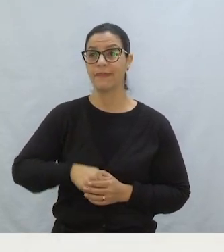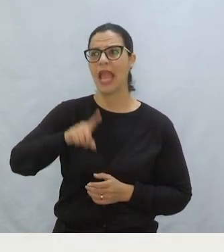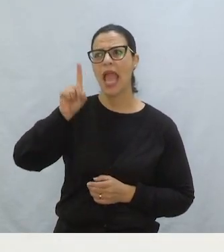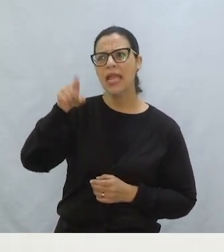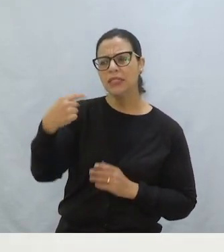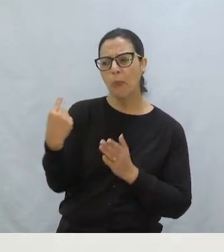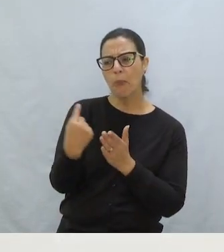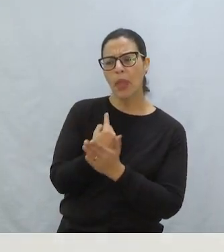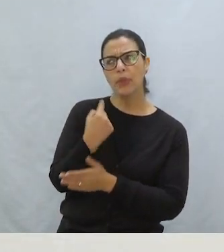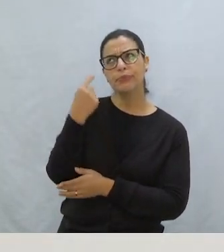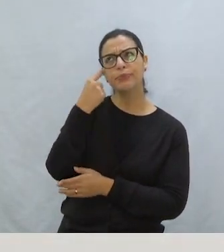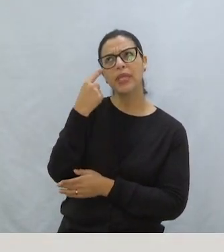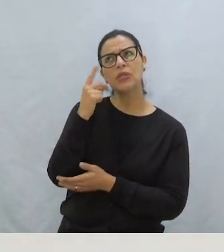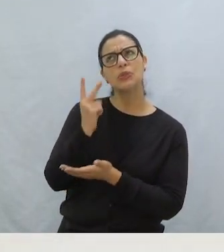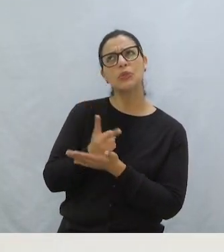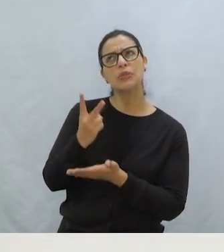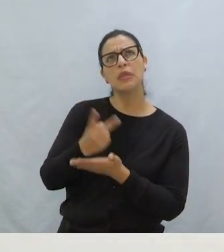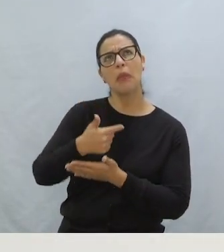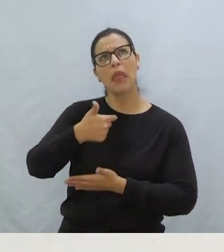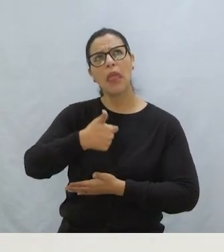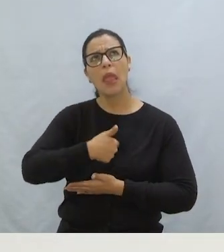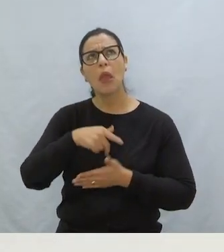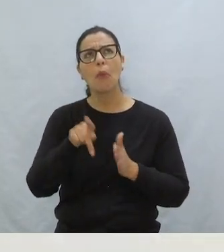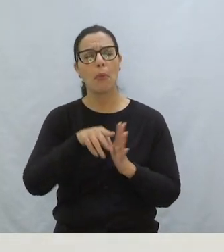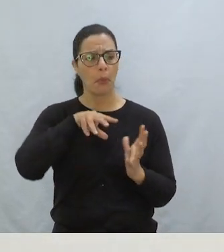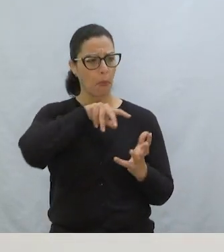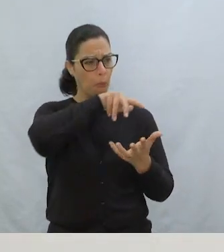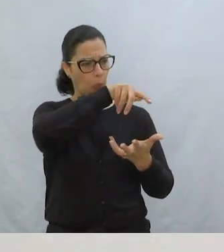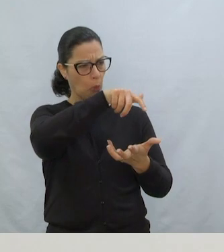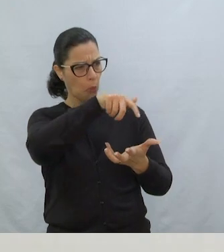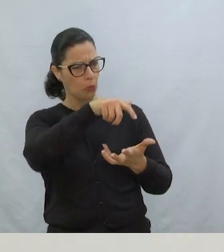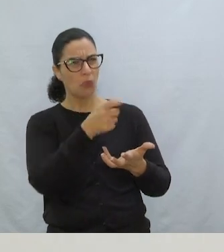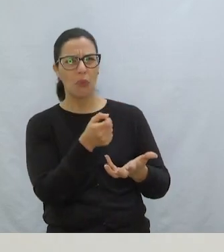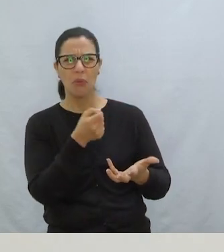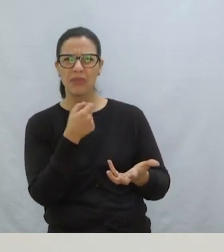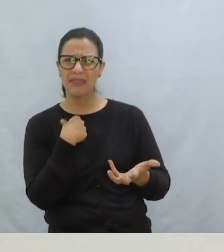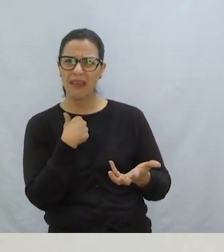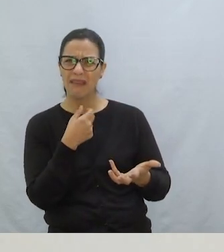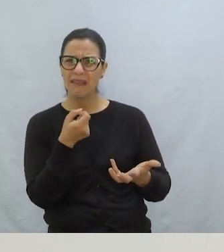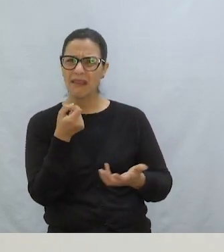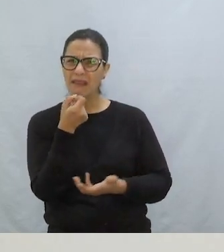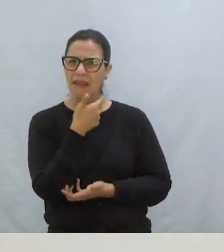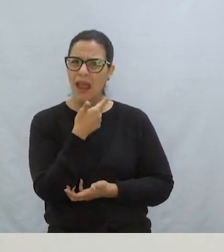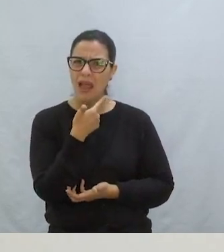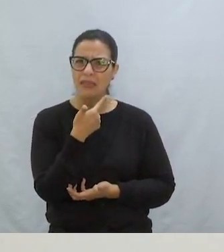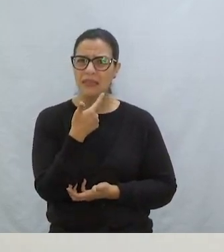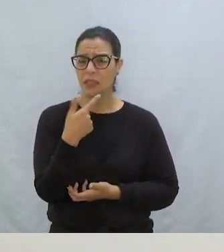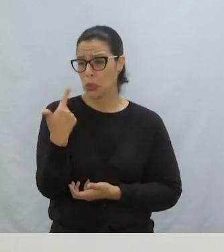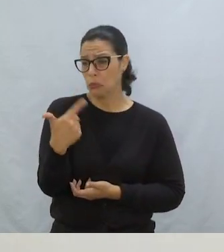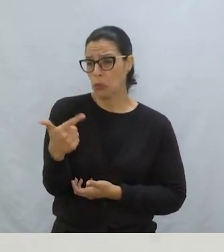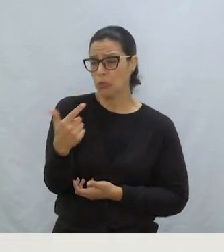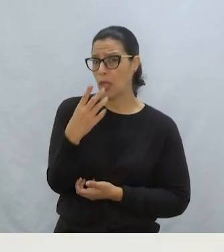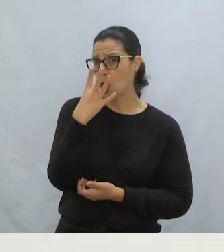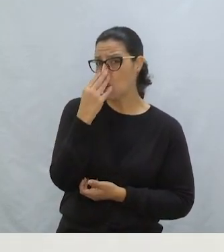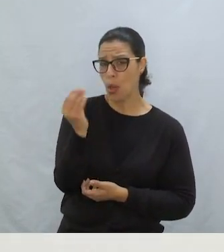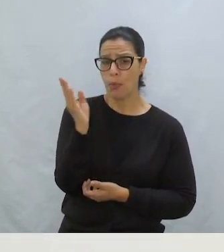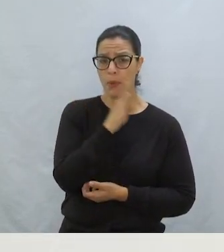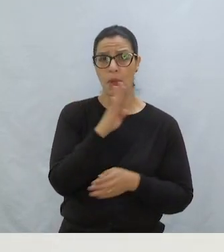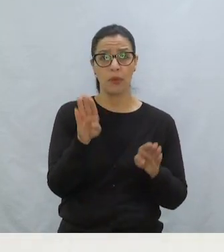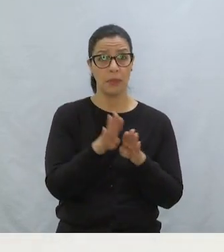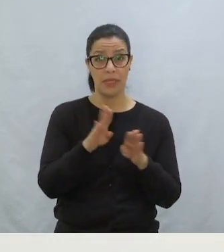É isso que eu me pergunto Qual a graça do mundo Sem o lobo mau?